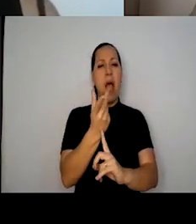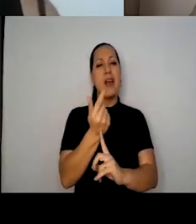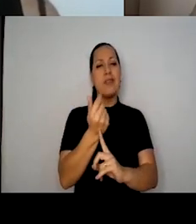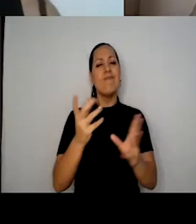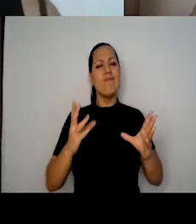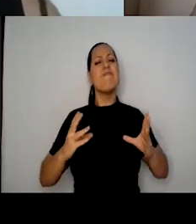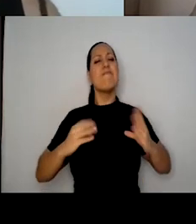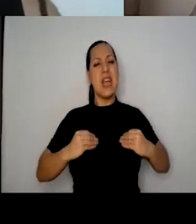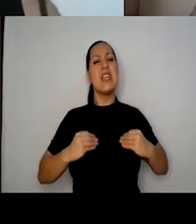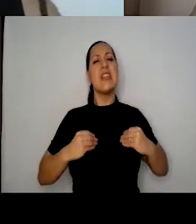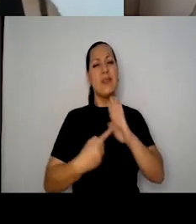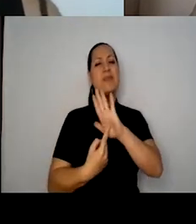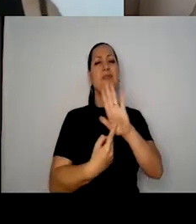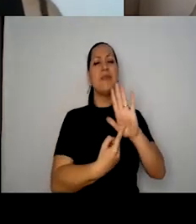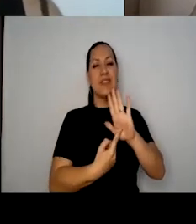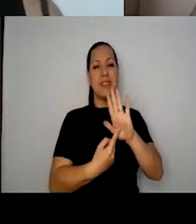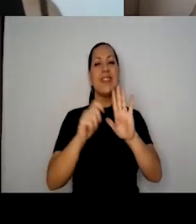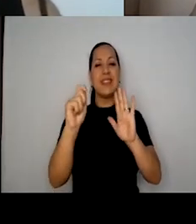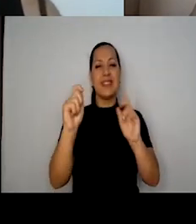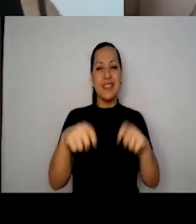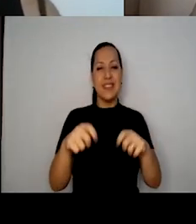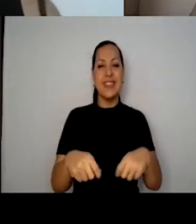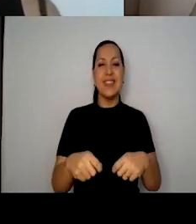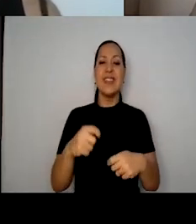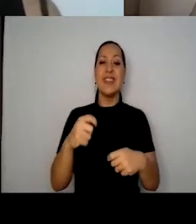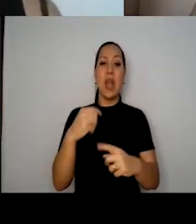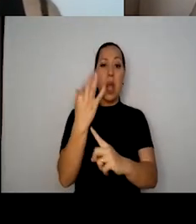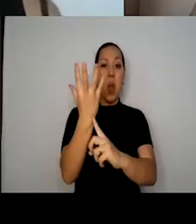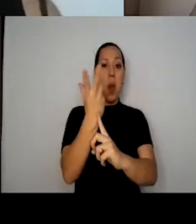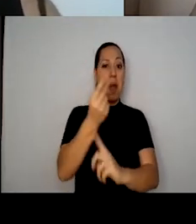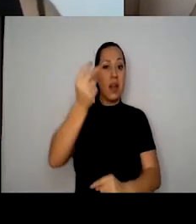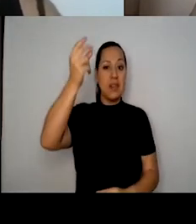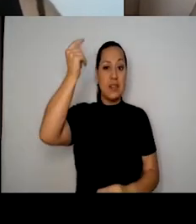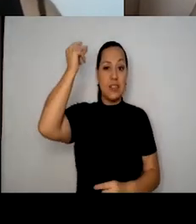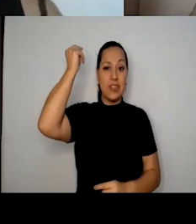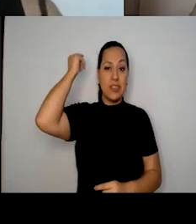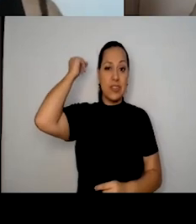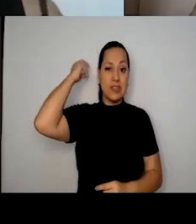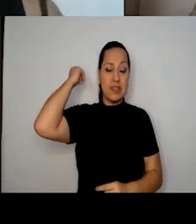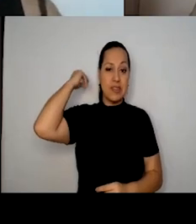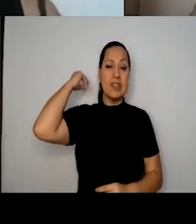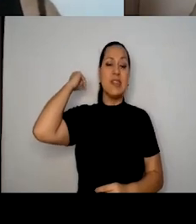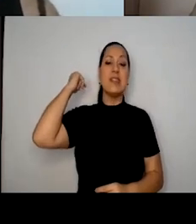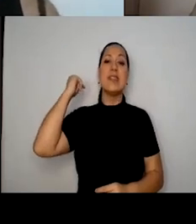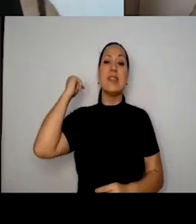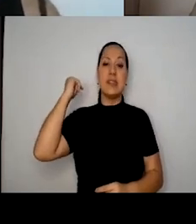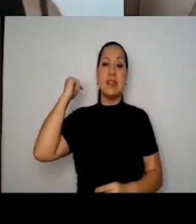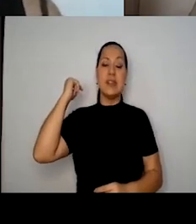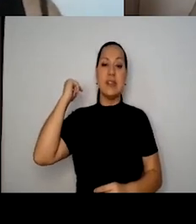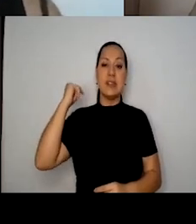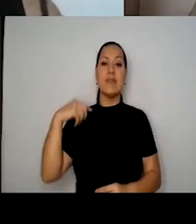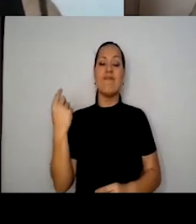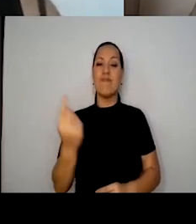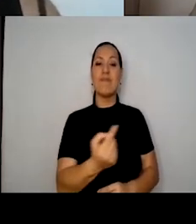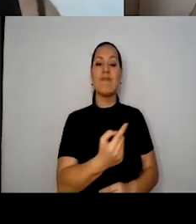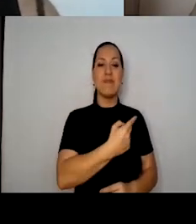merece isso tudo, uma arte tão antiga entre todos nós,